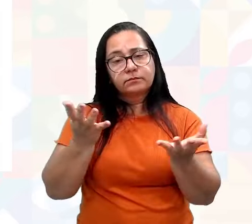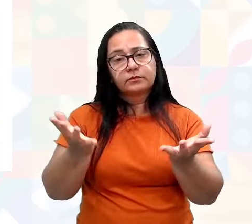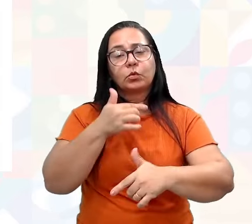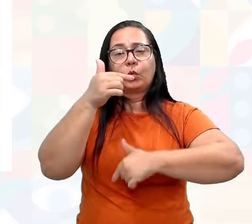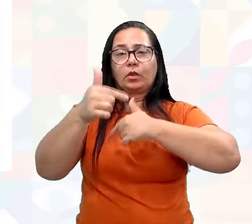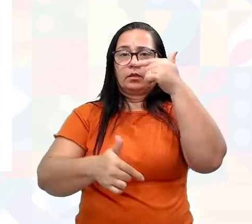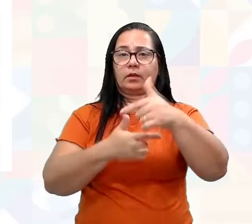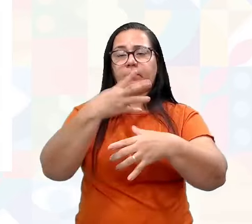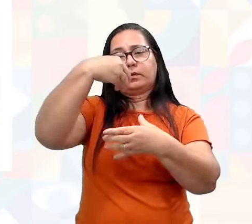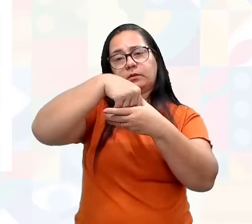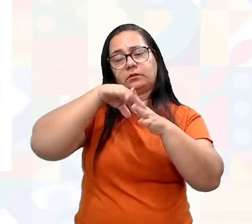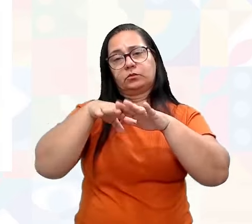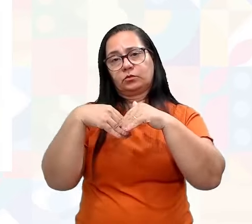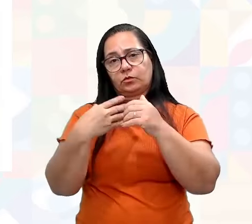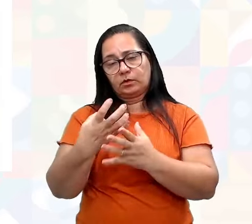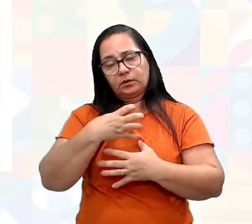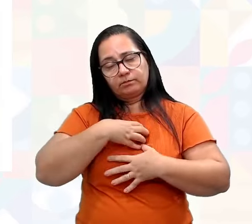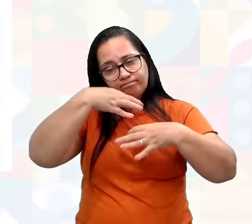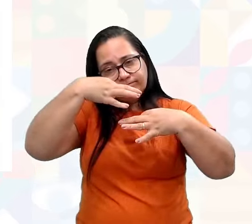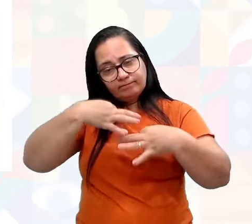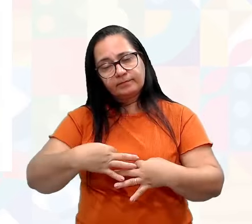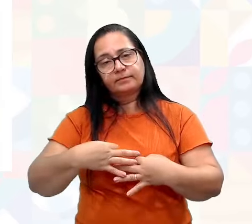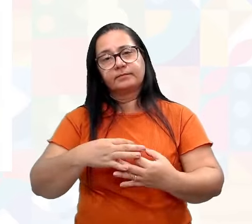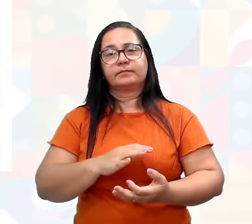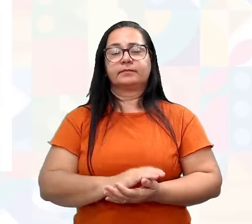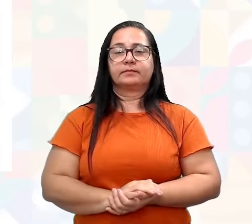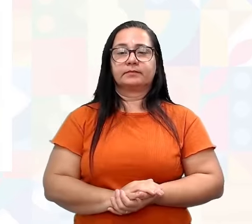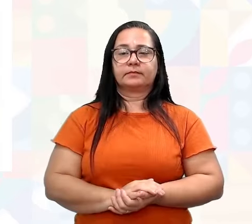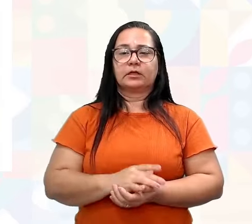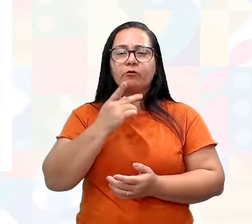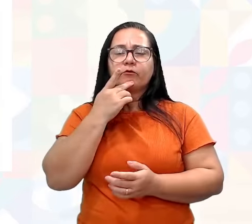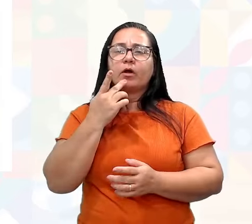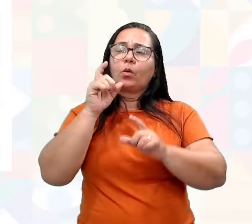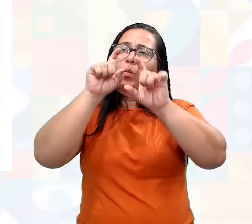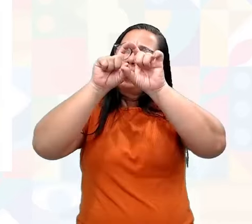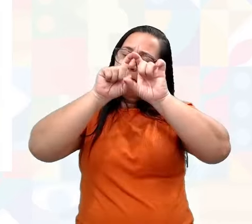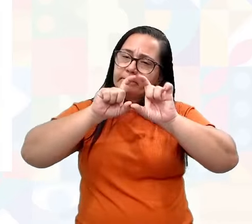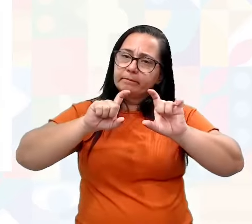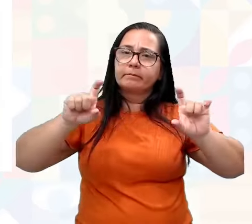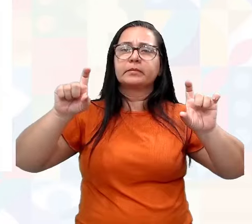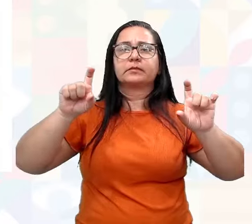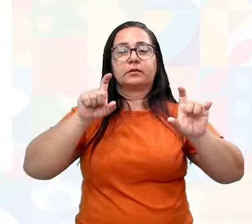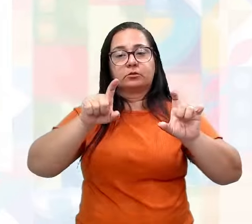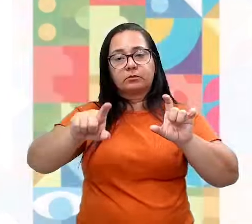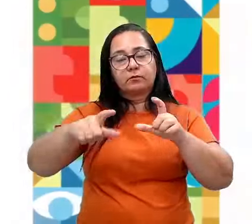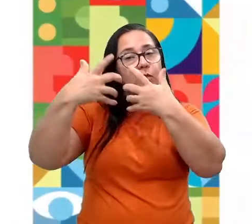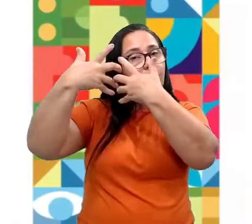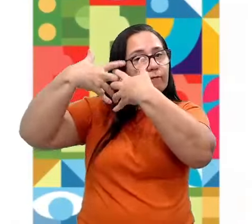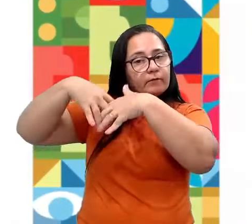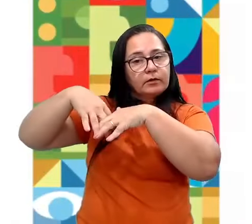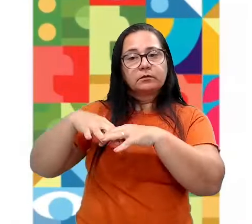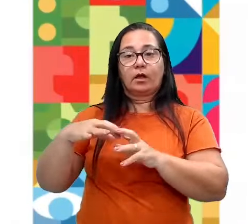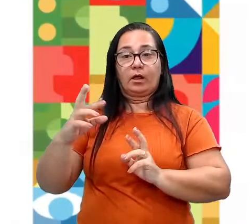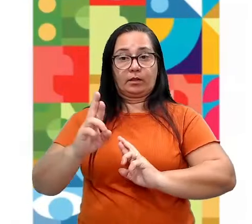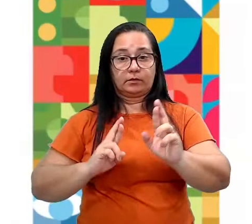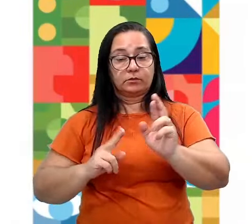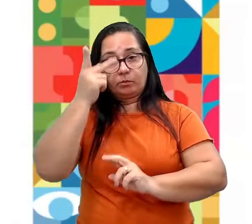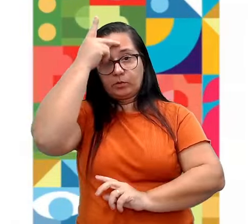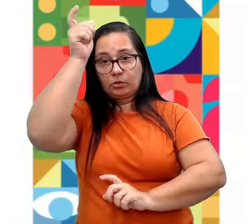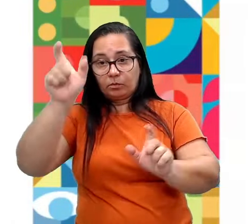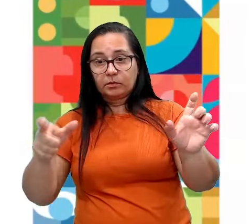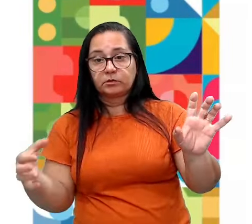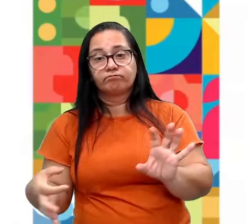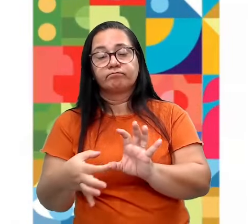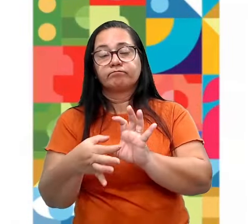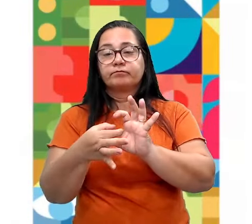trabalho dentro da secretaria de uma forma eficaz. Coloquei aqui uma mensagenzinha para que vocês venham refletir. Relacionamento interpessoal